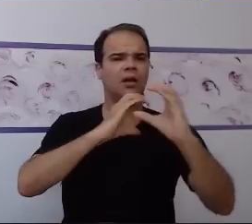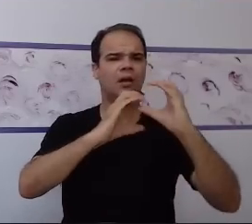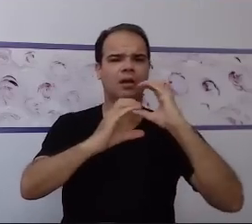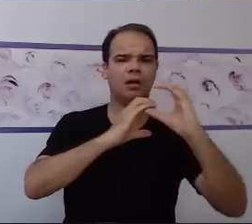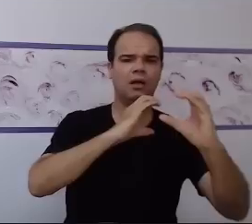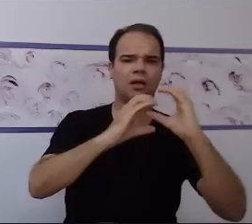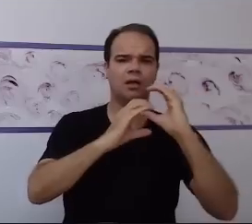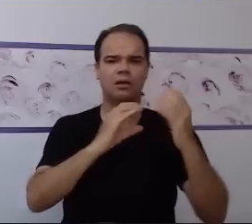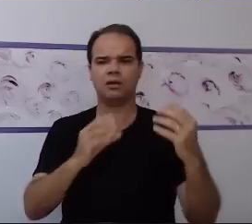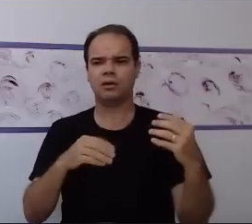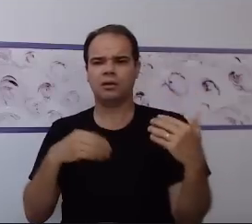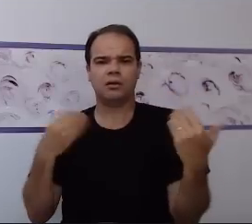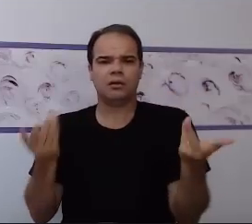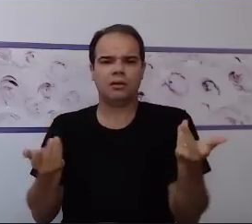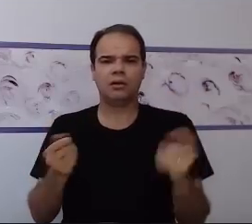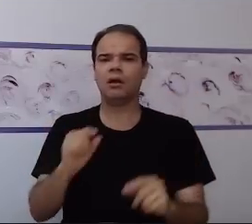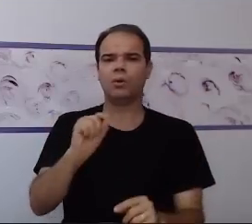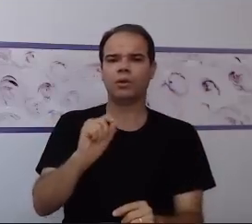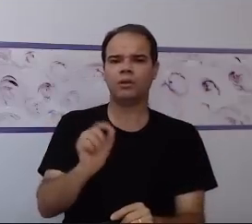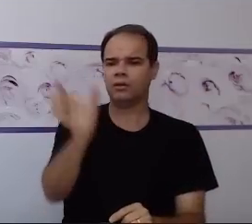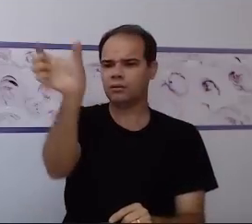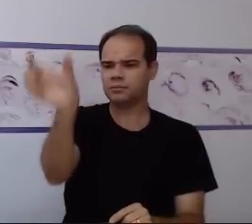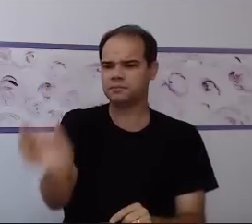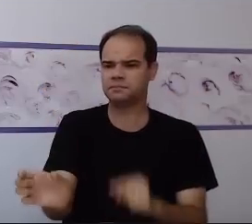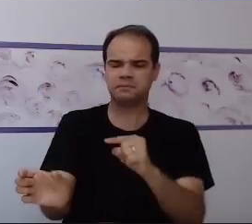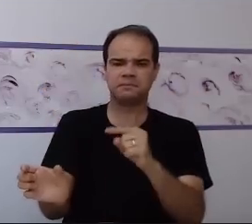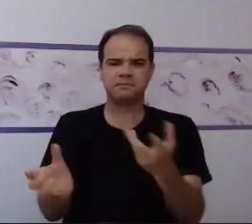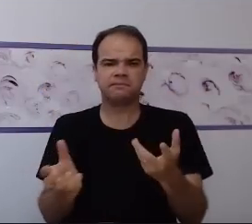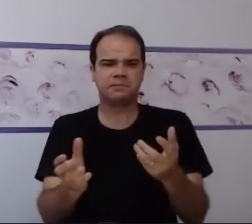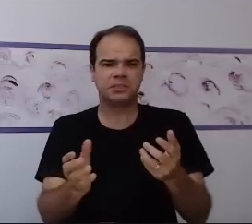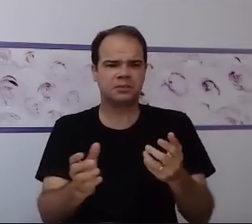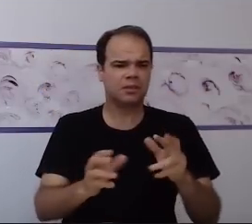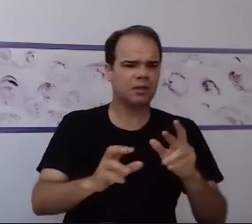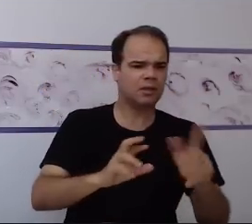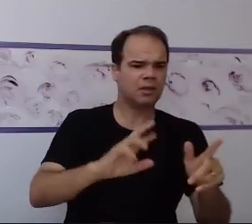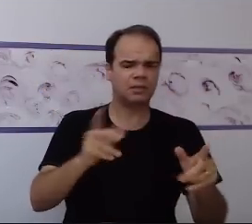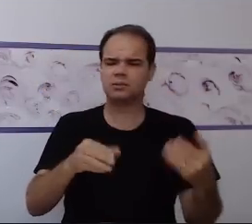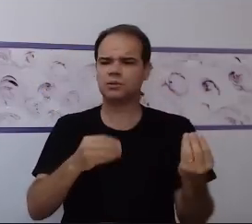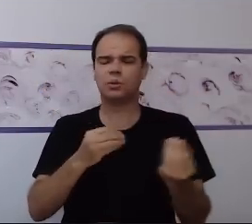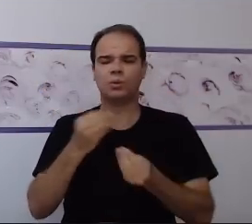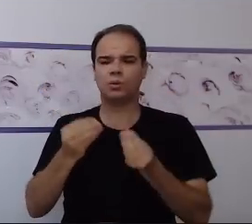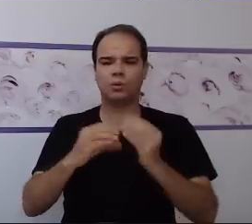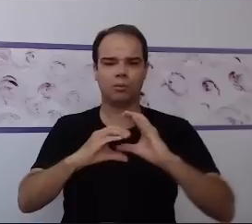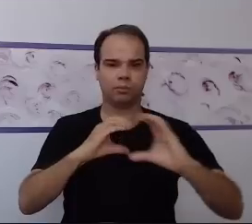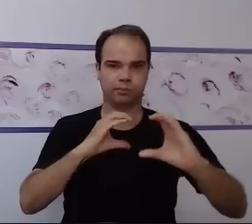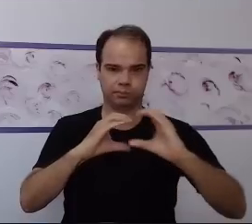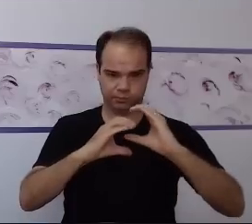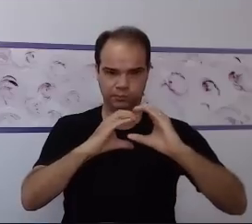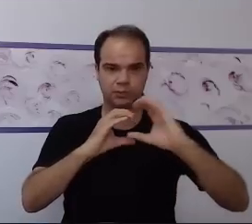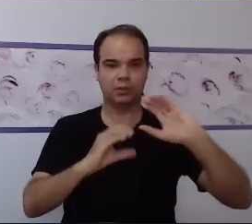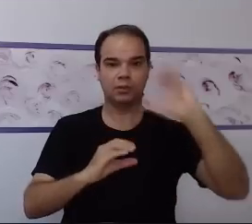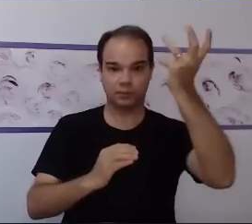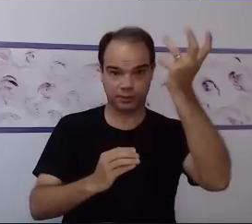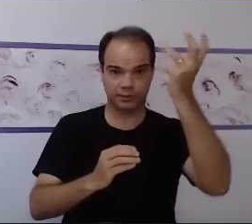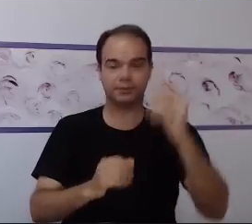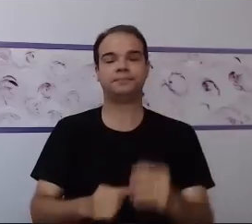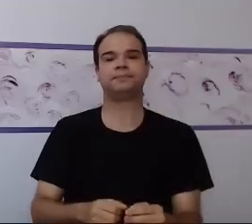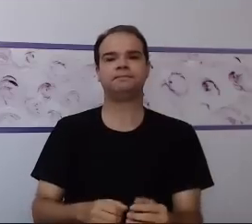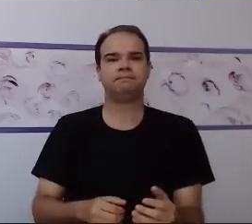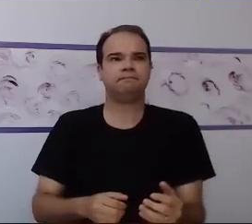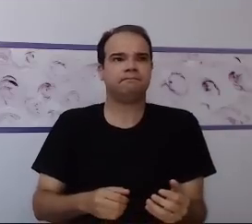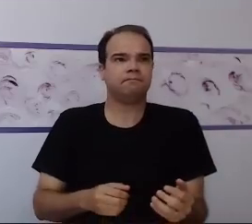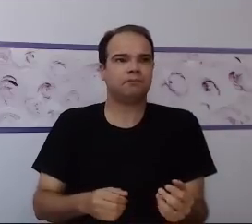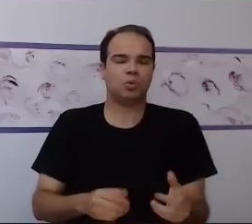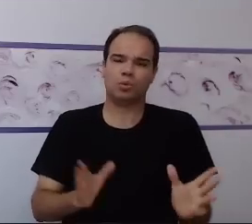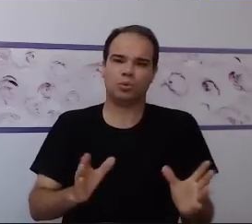Como se fala essa situação da alteração na comunicação social? Não existe comunicação,